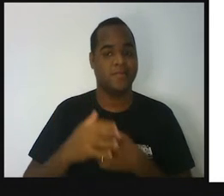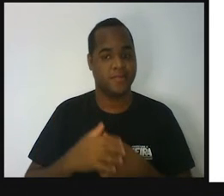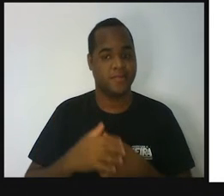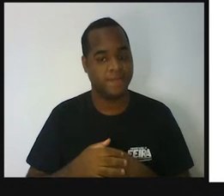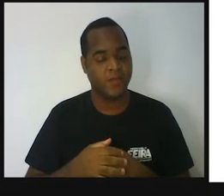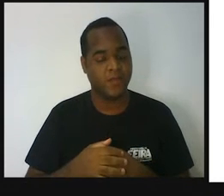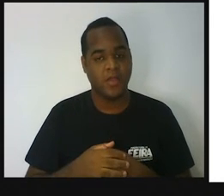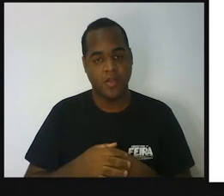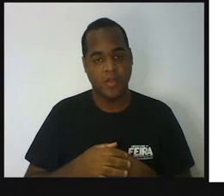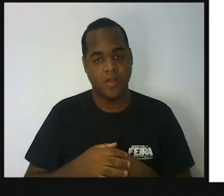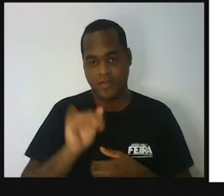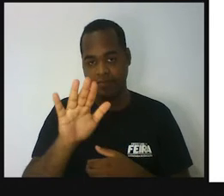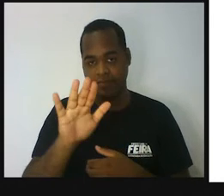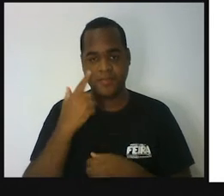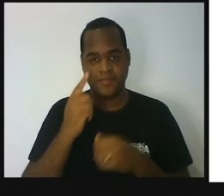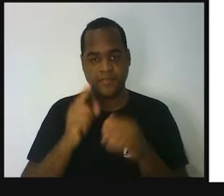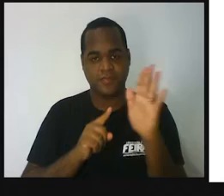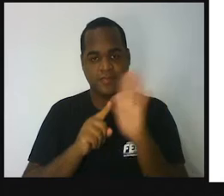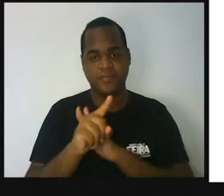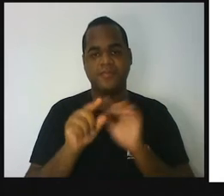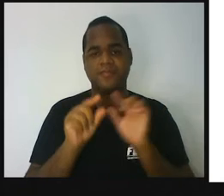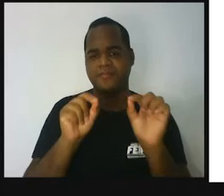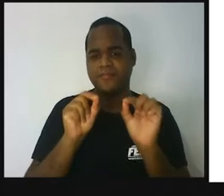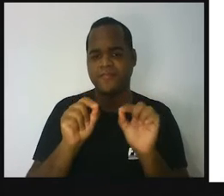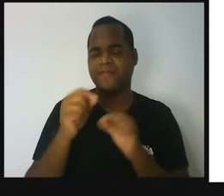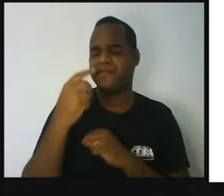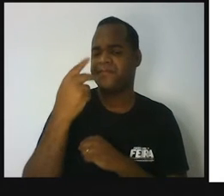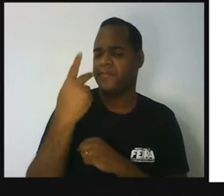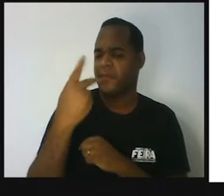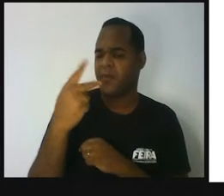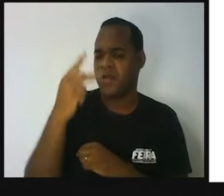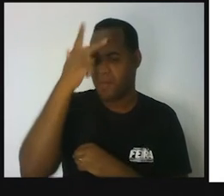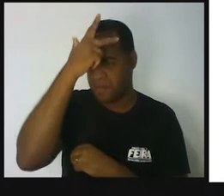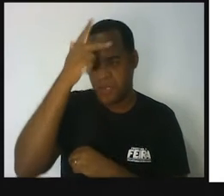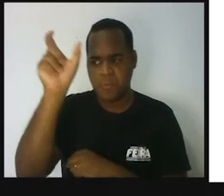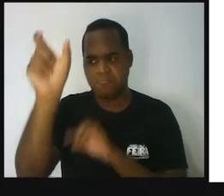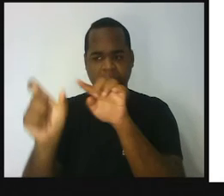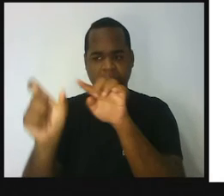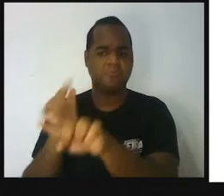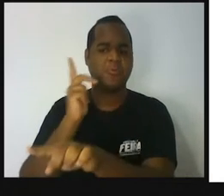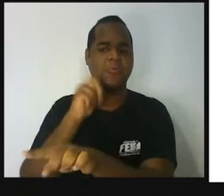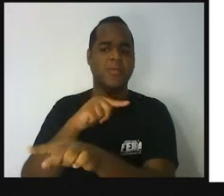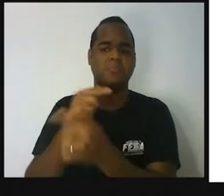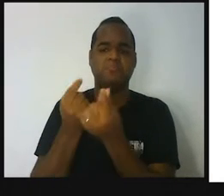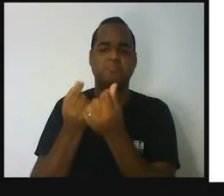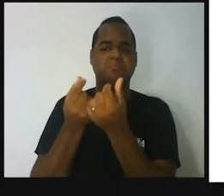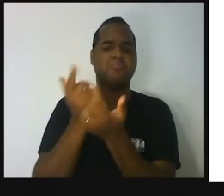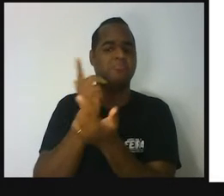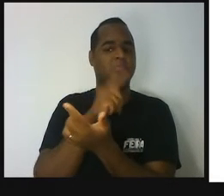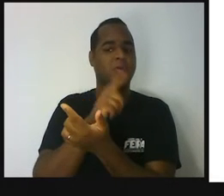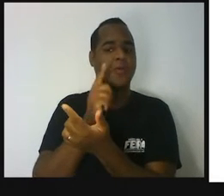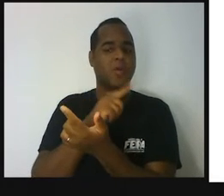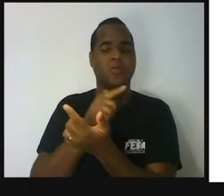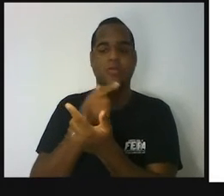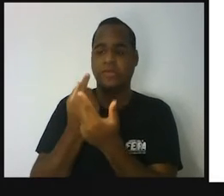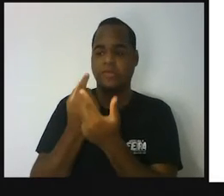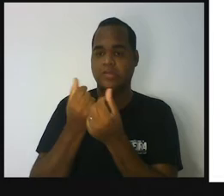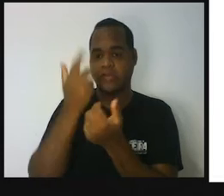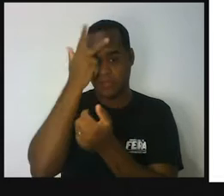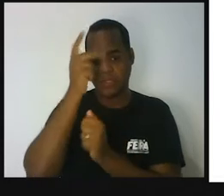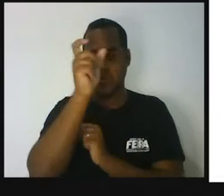Mas aí eu pergunto, qual a probabilidade de uma pessoa ganhar sozinho ou sozinha